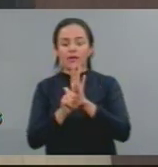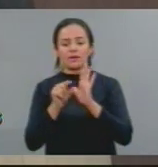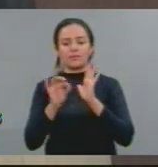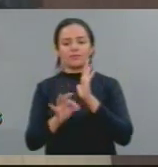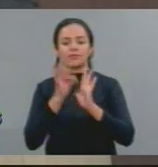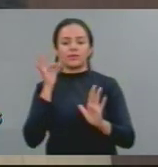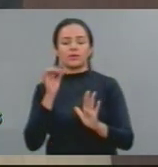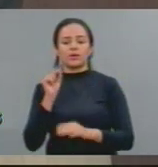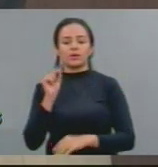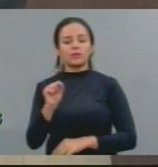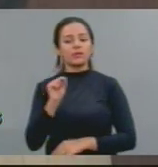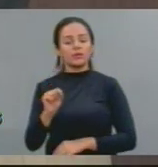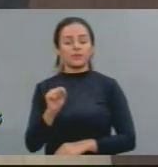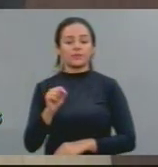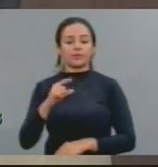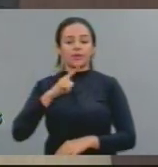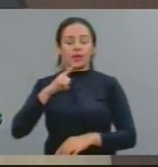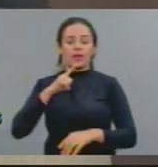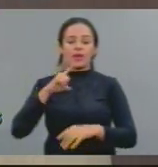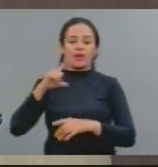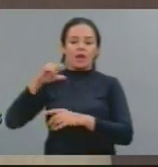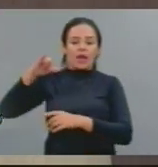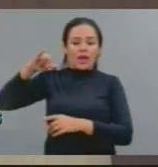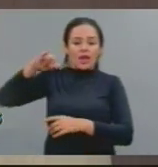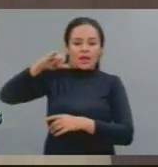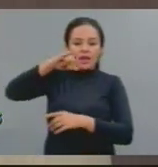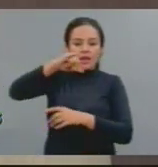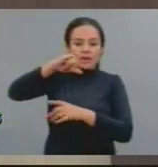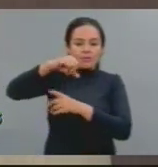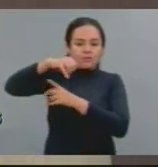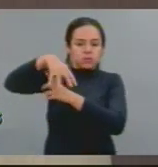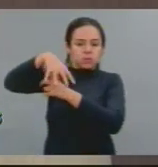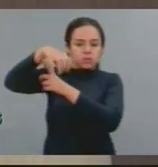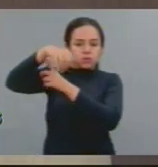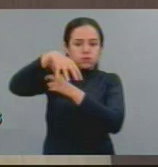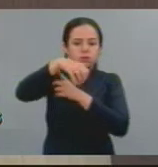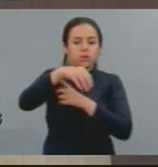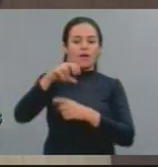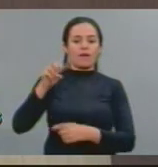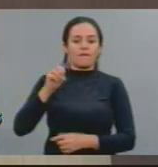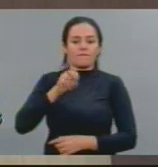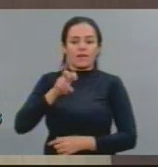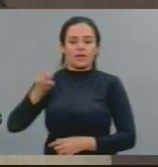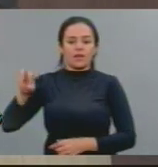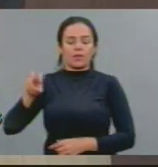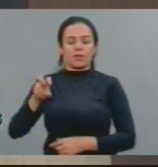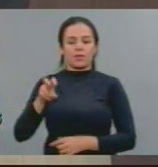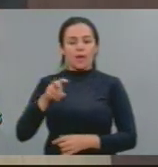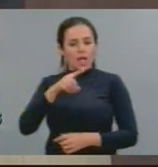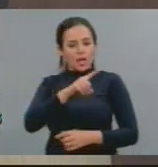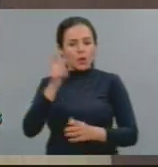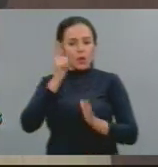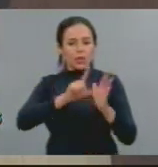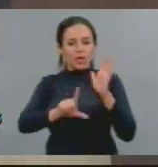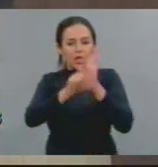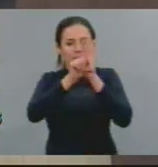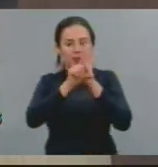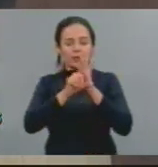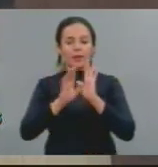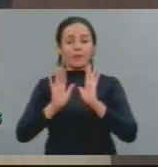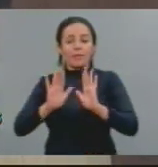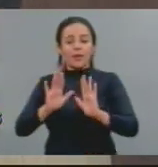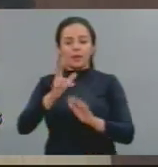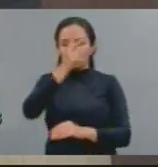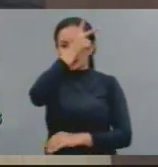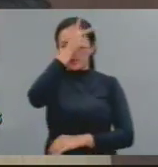pulverização aérea lá no Limoeiro. Só que a Câmara Municipal foi a mesma que proibiu, por lei municipal, voltou atrás